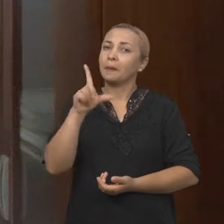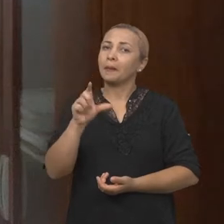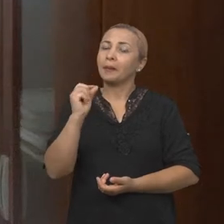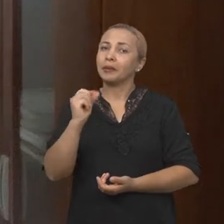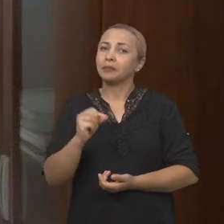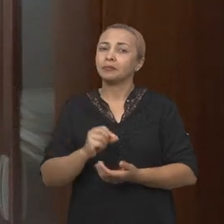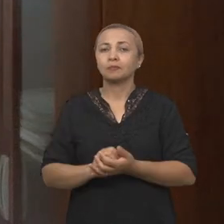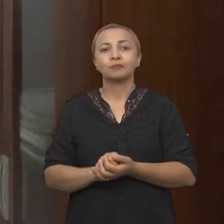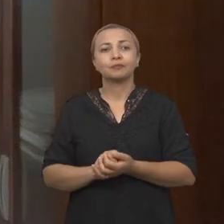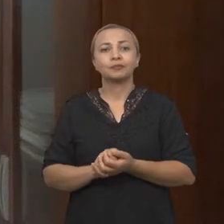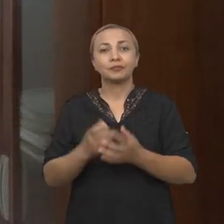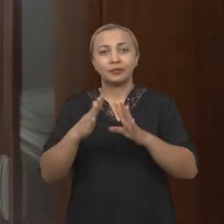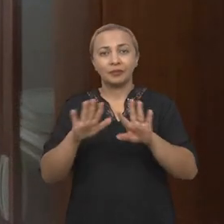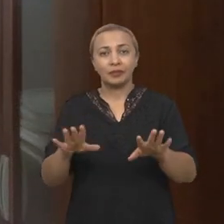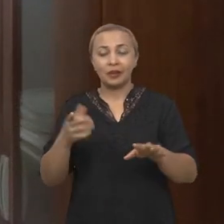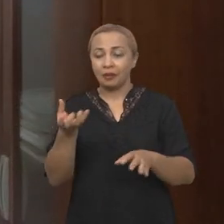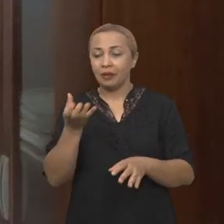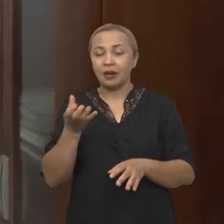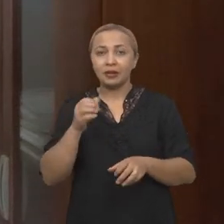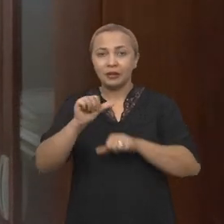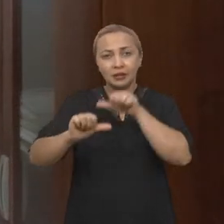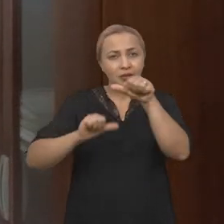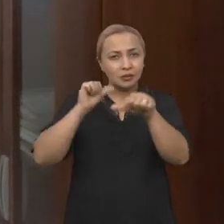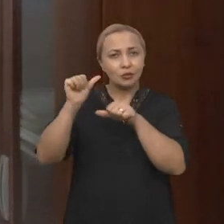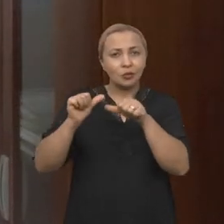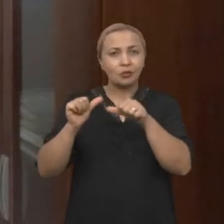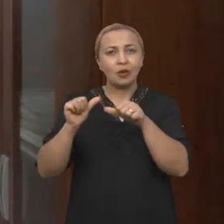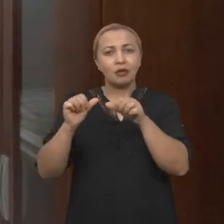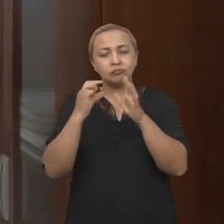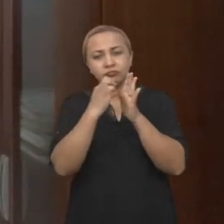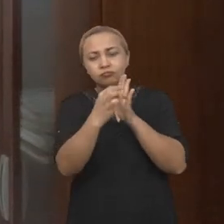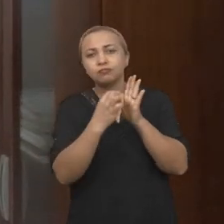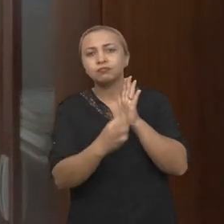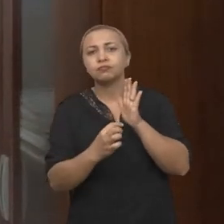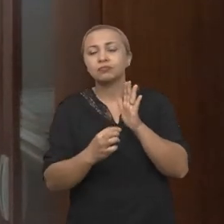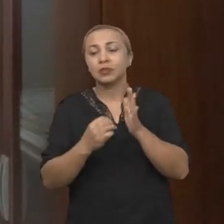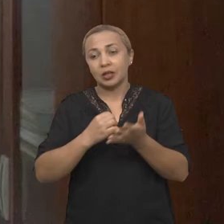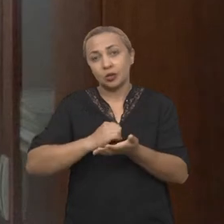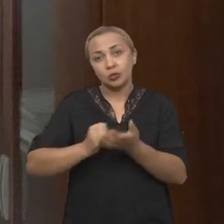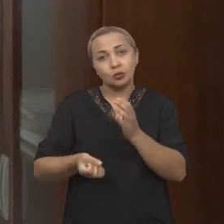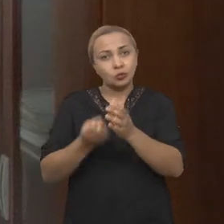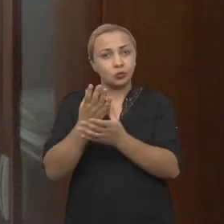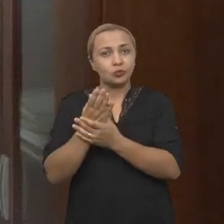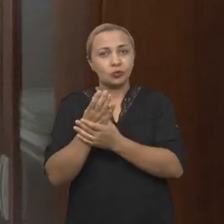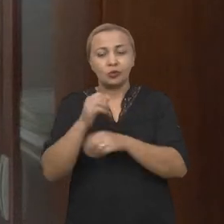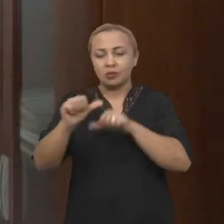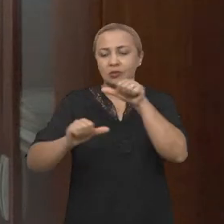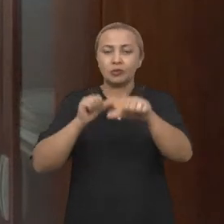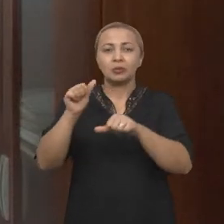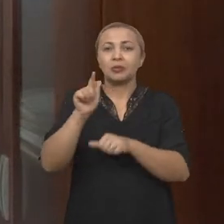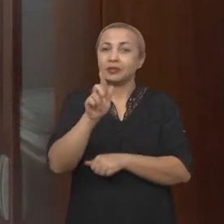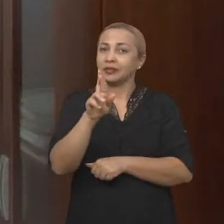Então, a gente quis desenvolver formulações e a partir disso nasceu esse projeto de desenvolvimento de granolas.